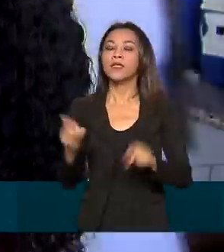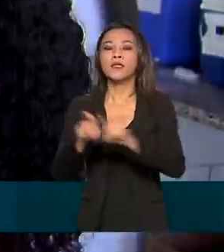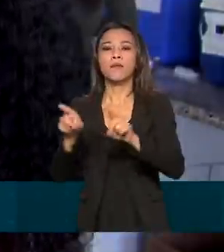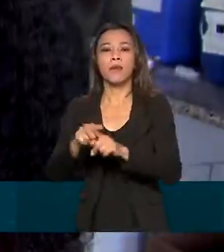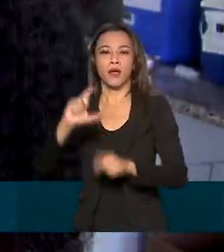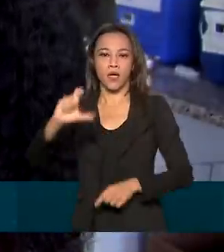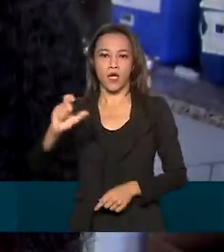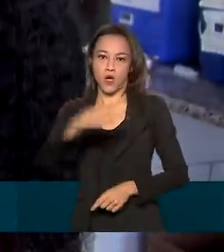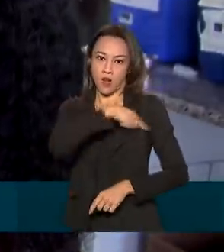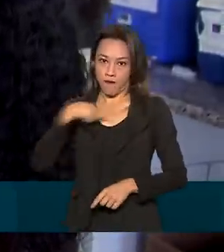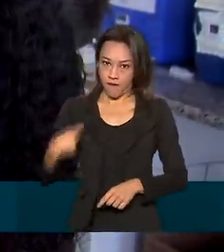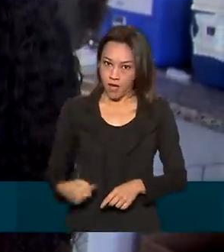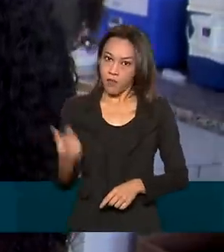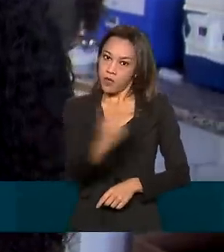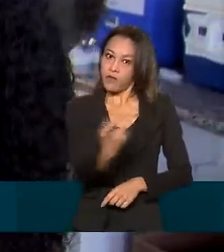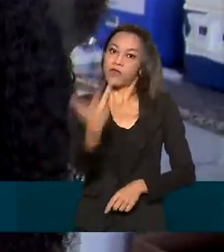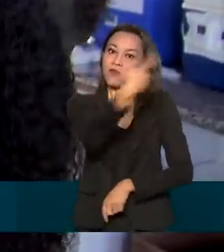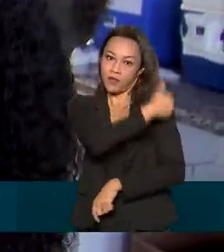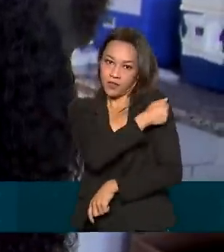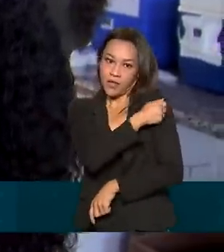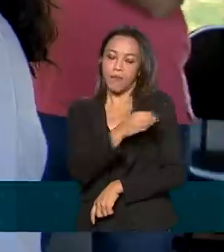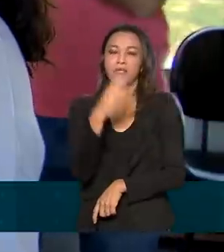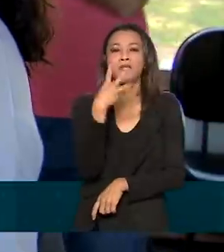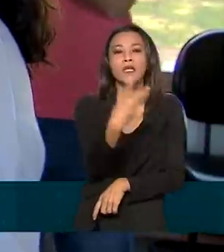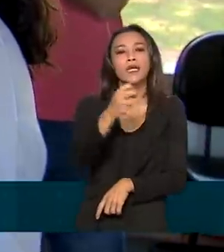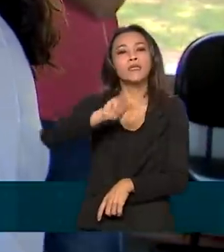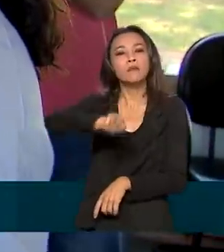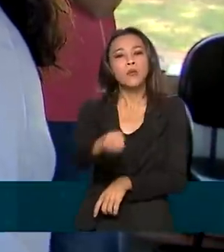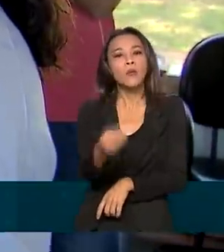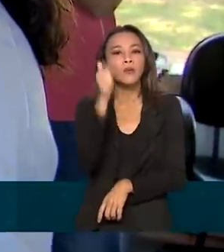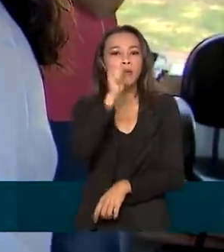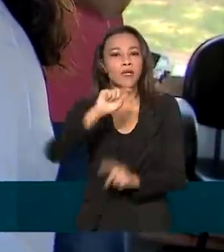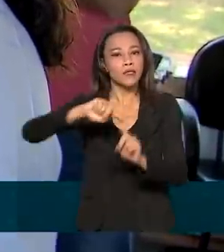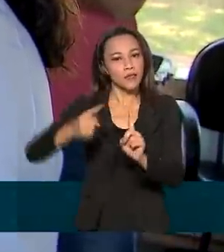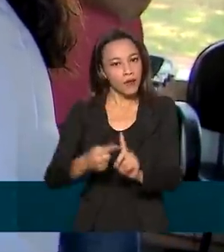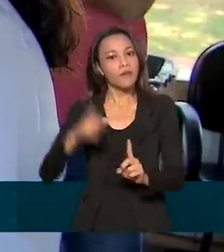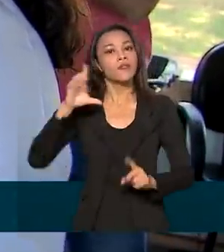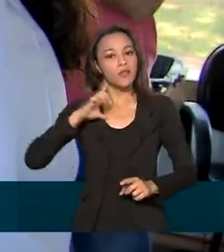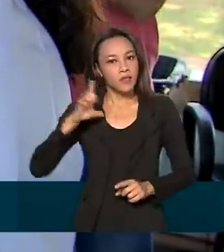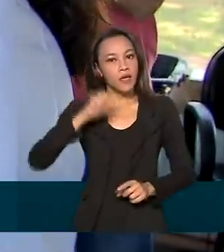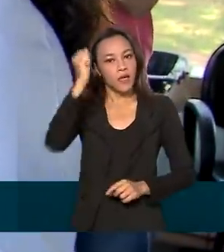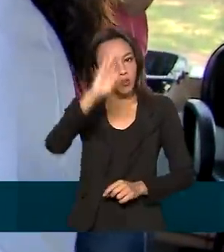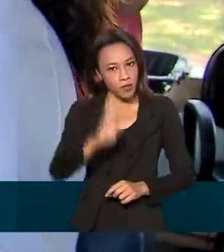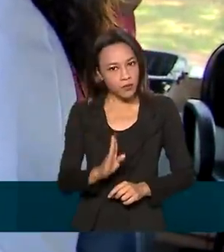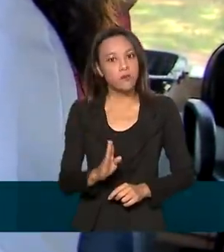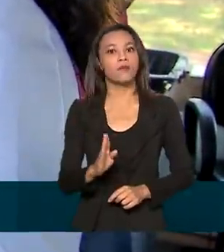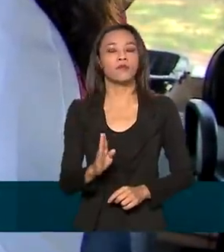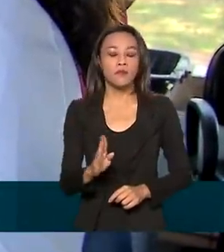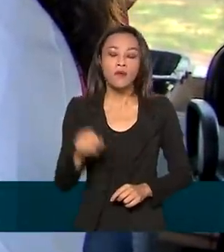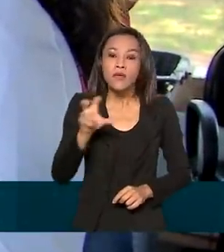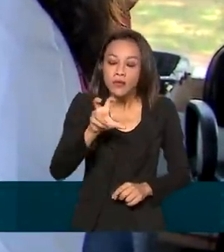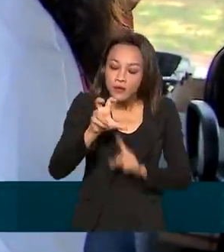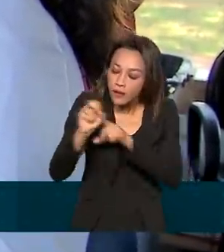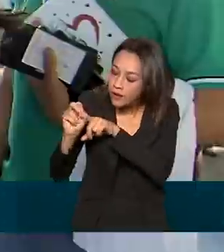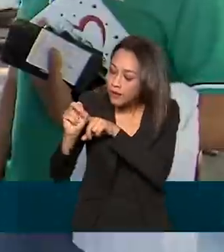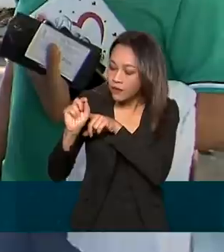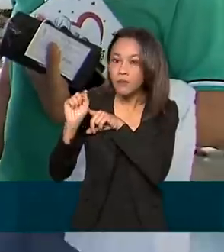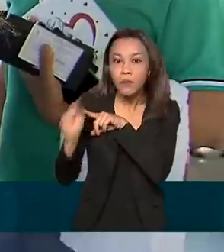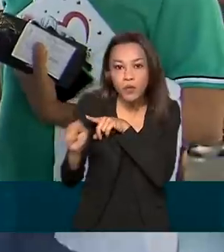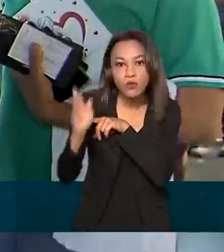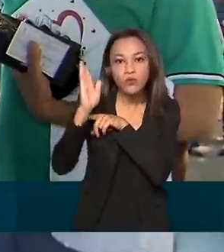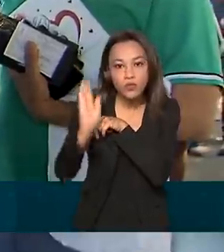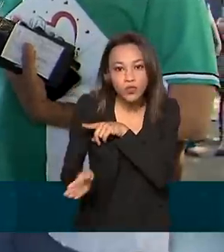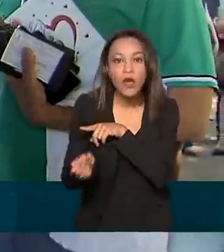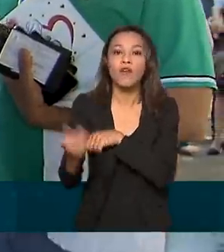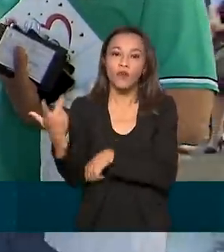puérperas. Das 3 milhões de gestantes que existem no Brasil, cerca de 500 mil foram imunizadas